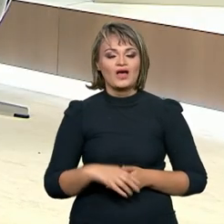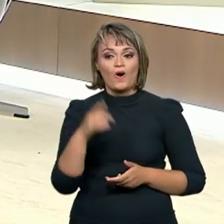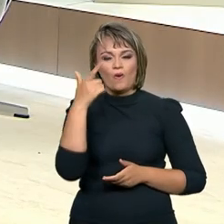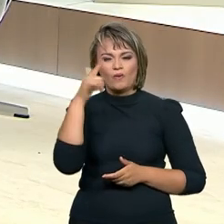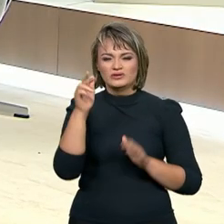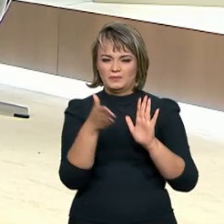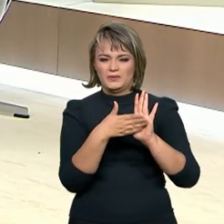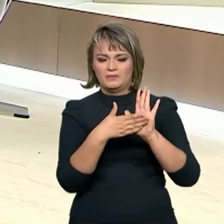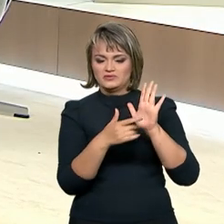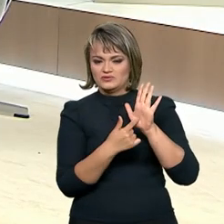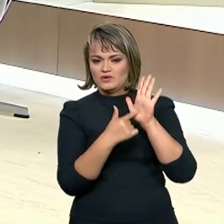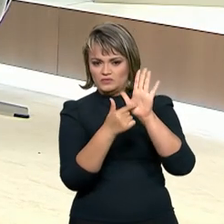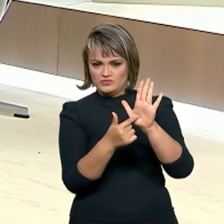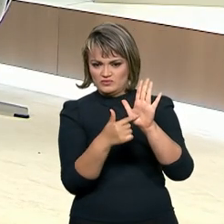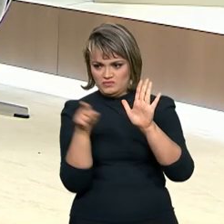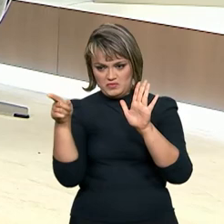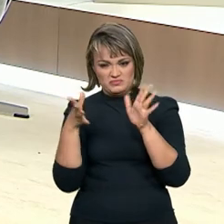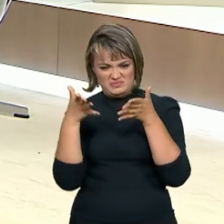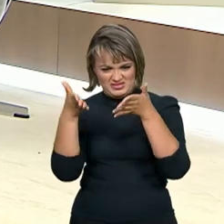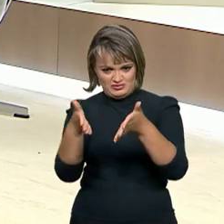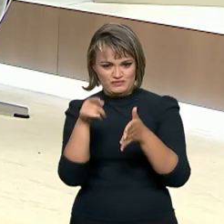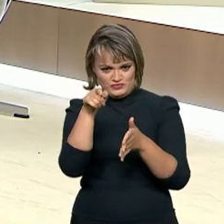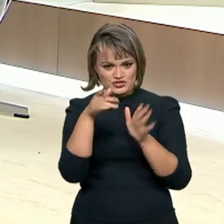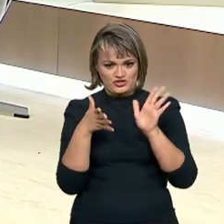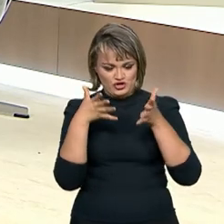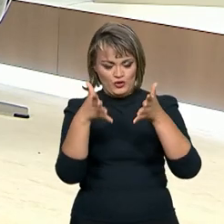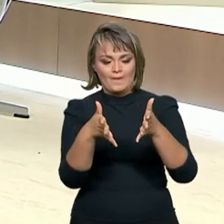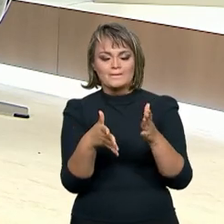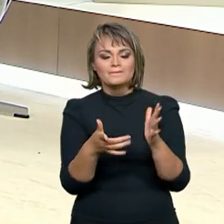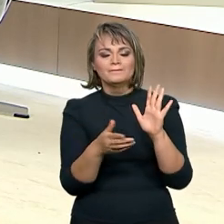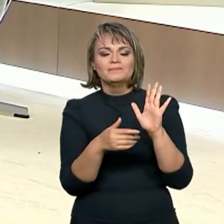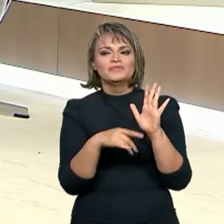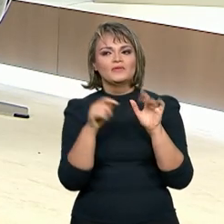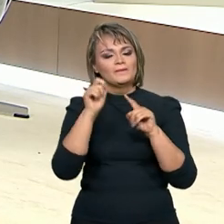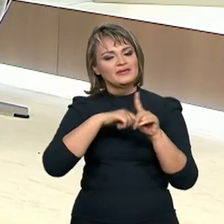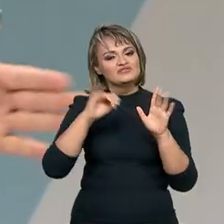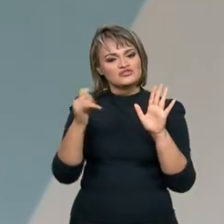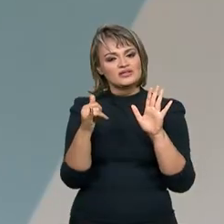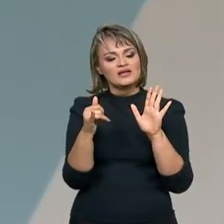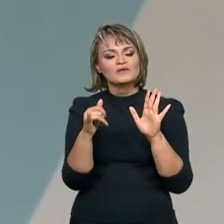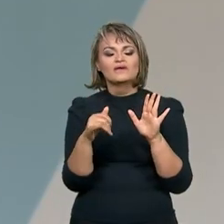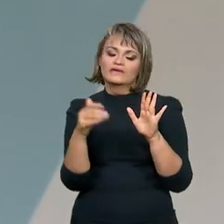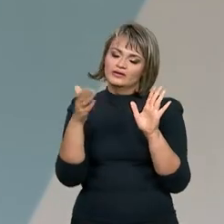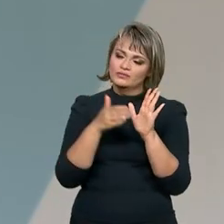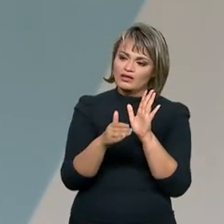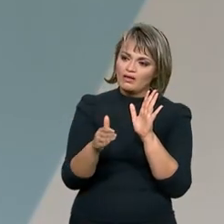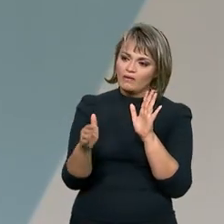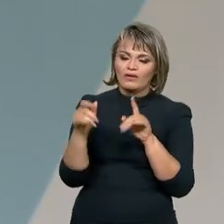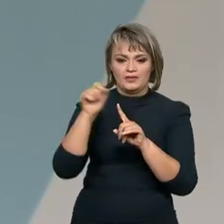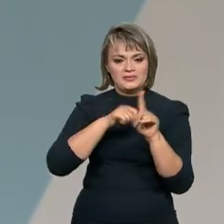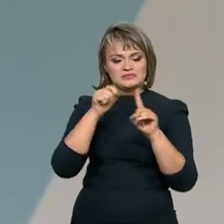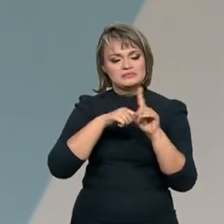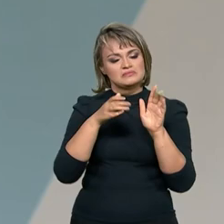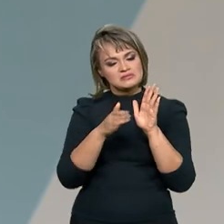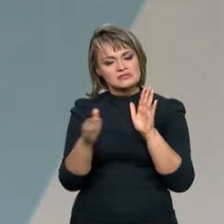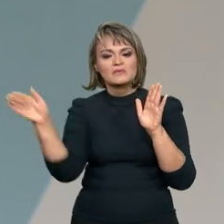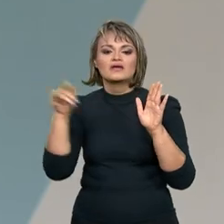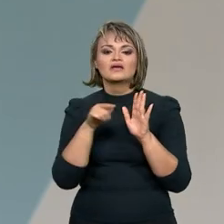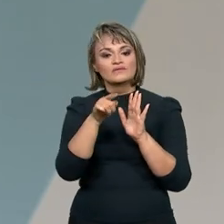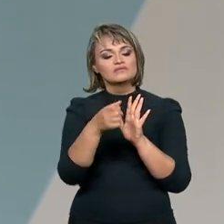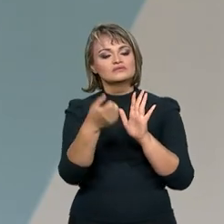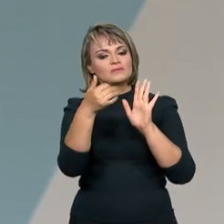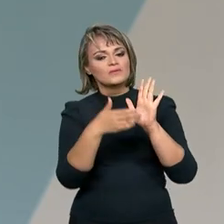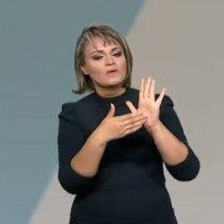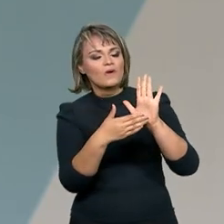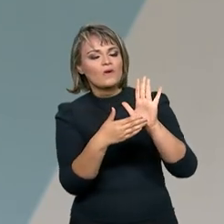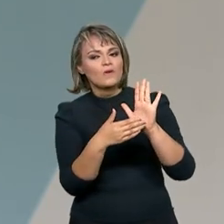apresentou na Secretaria, ao chegar ali em janeiro desse ano e no decorrer desses meses, é a questão desse